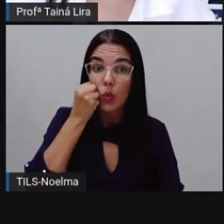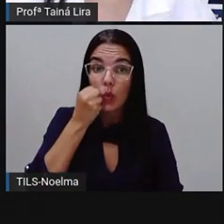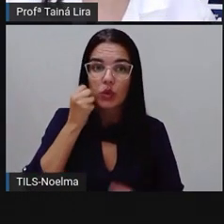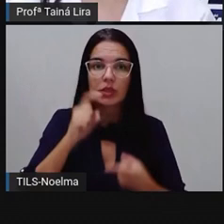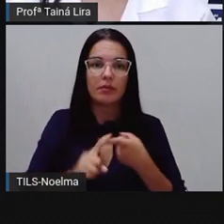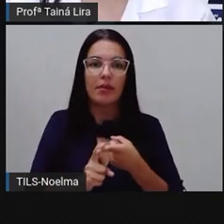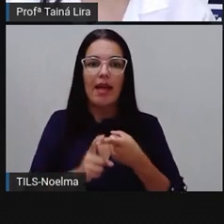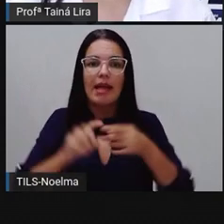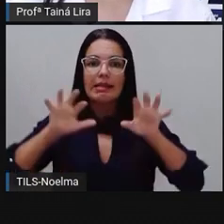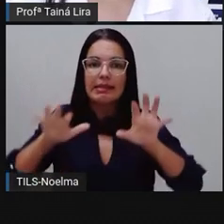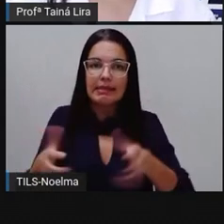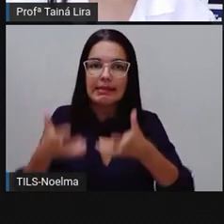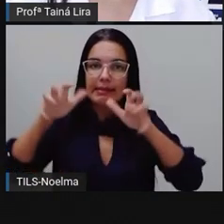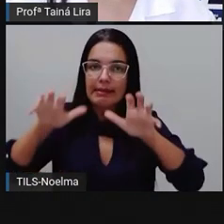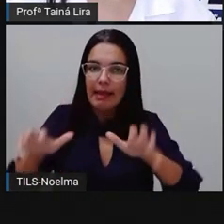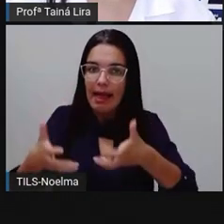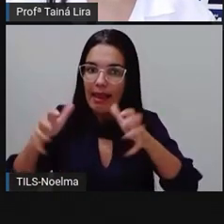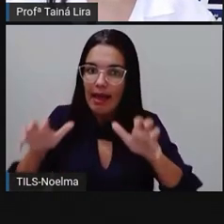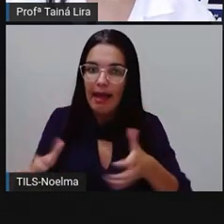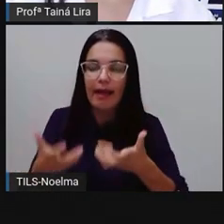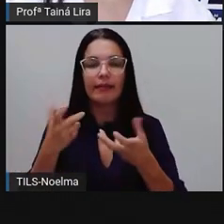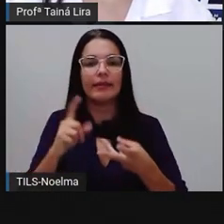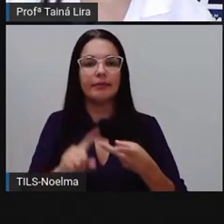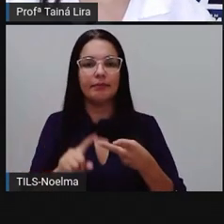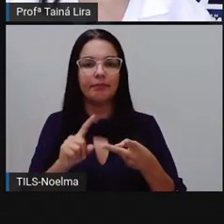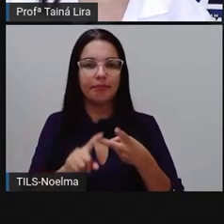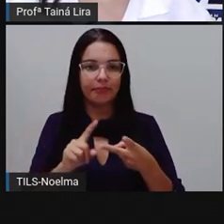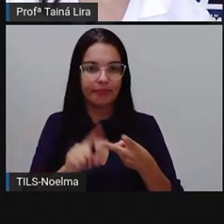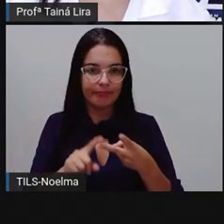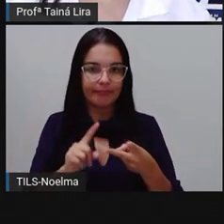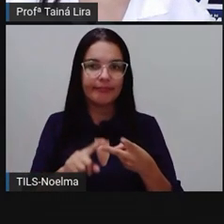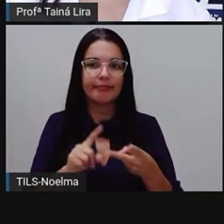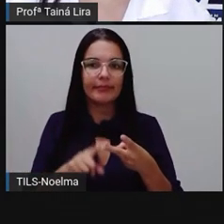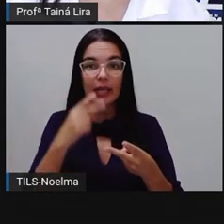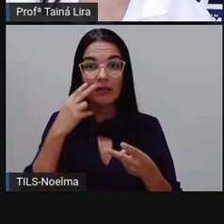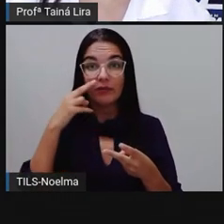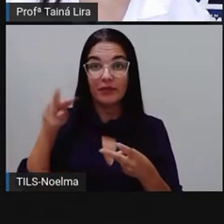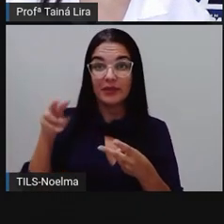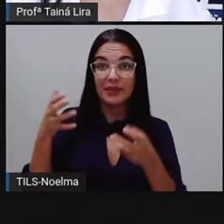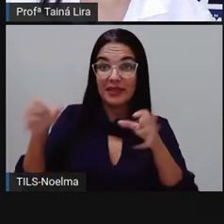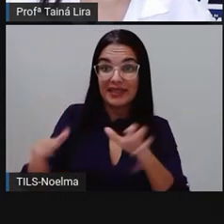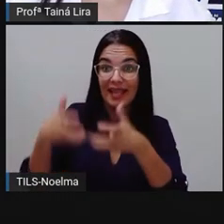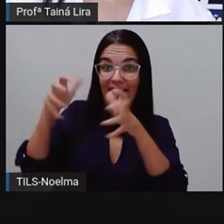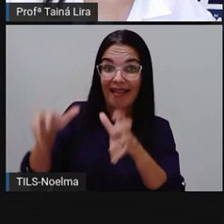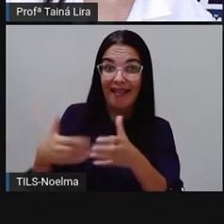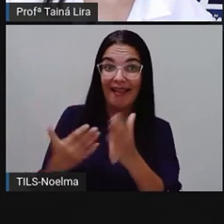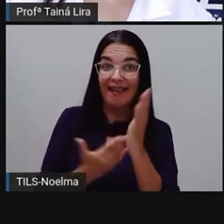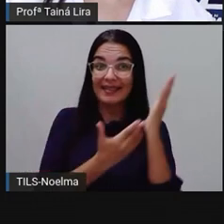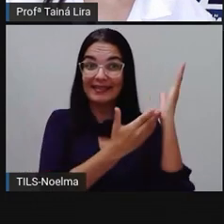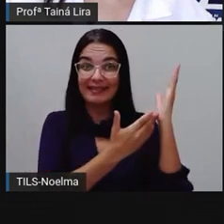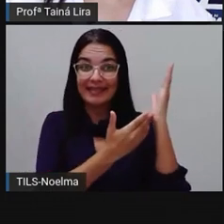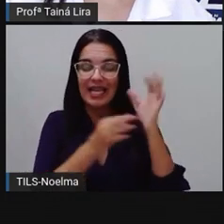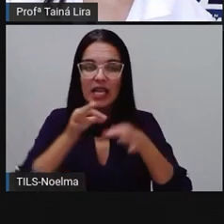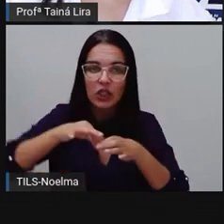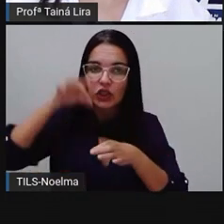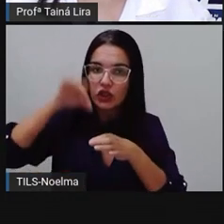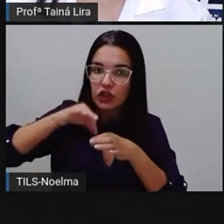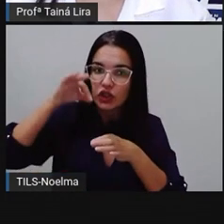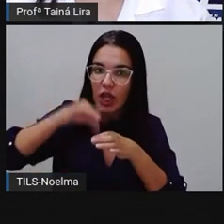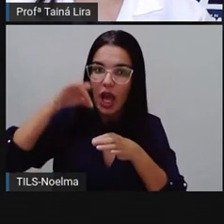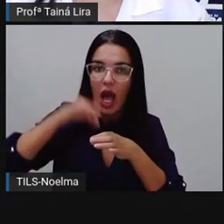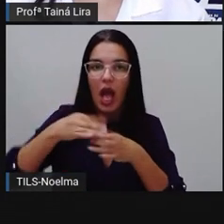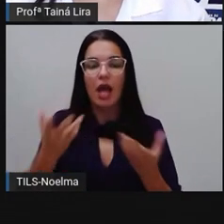sucos, podemos fazer saladas, ó, como a Pró trouxe o exemplo aqui. Podemos fazer chás,